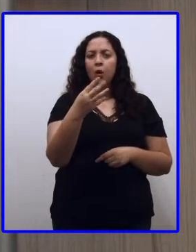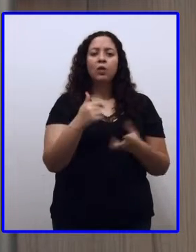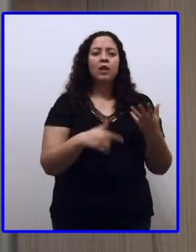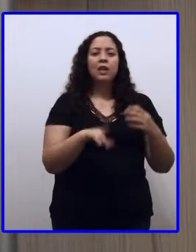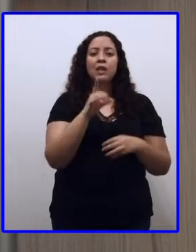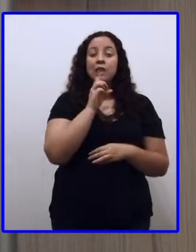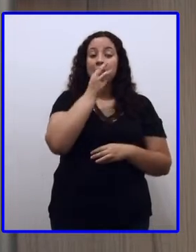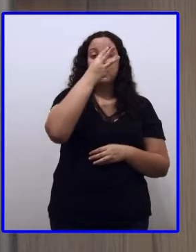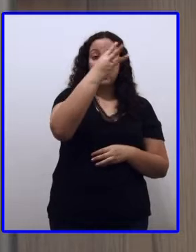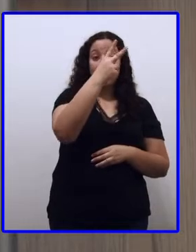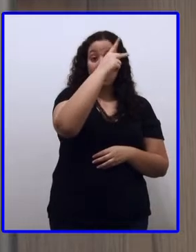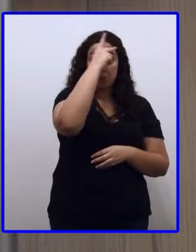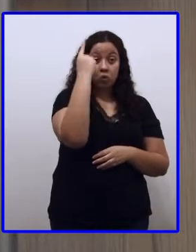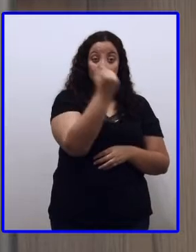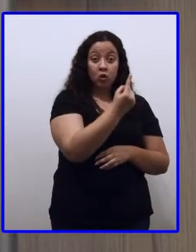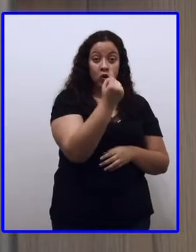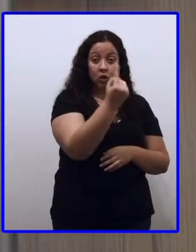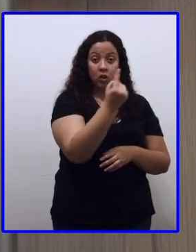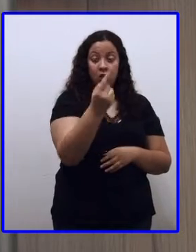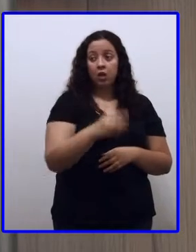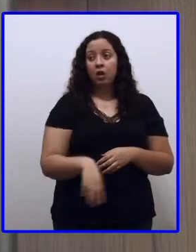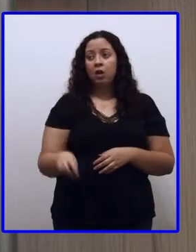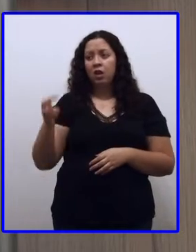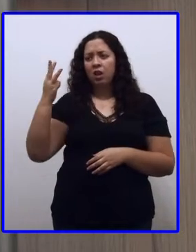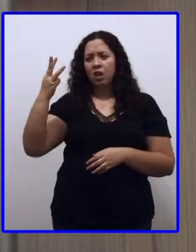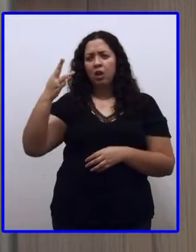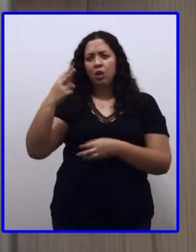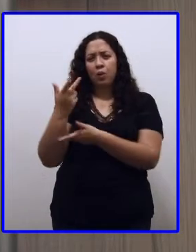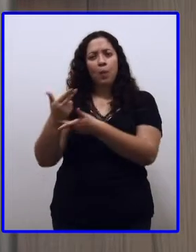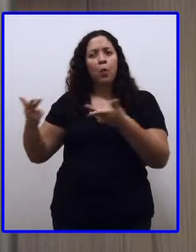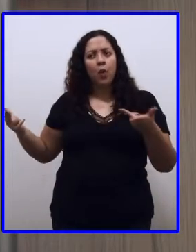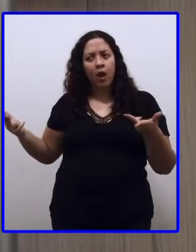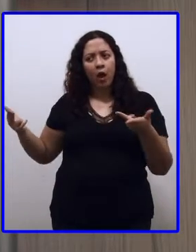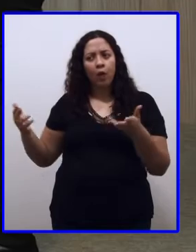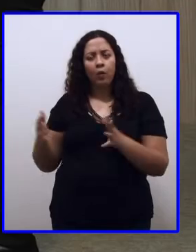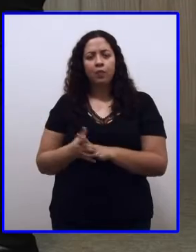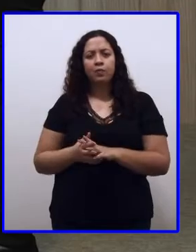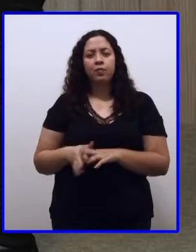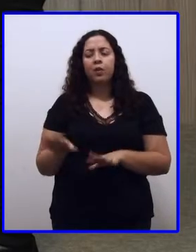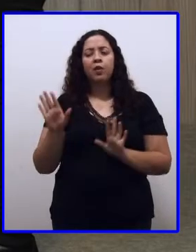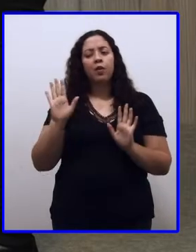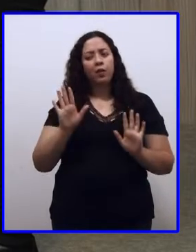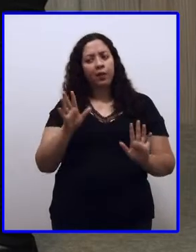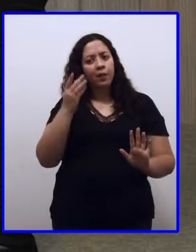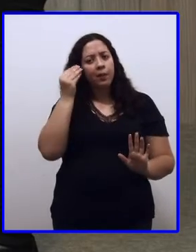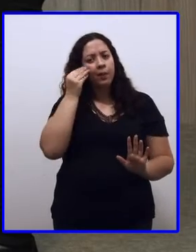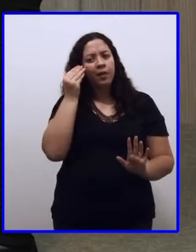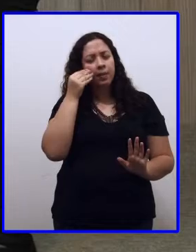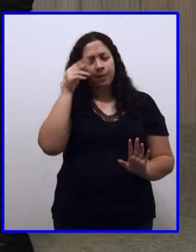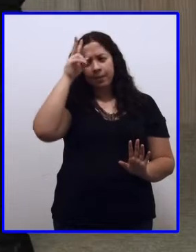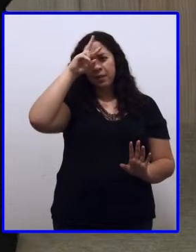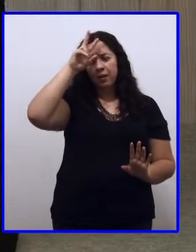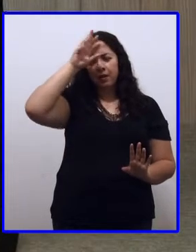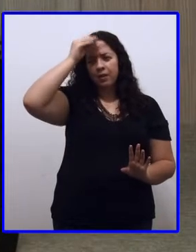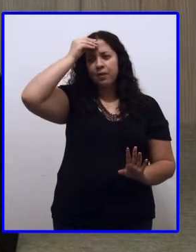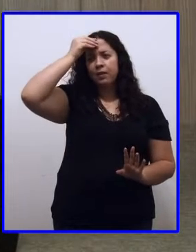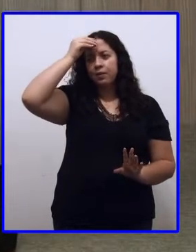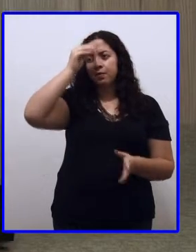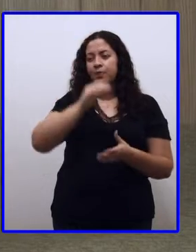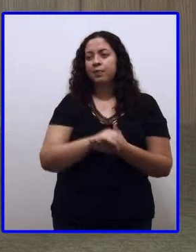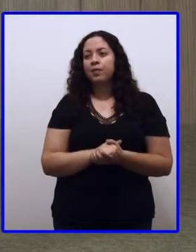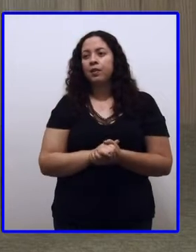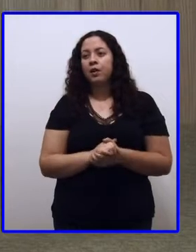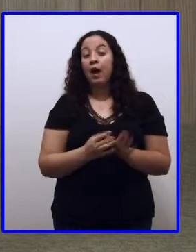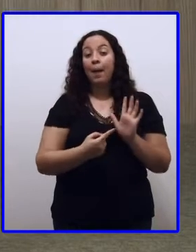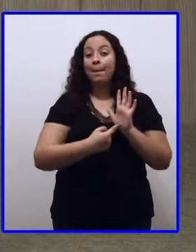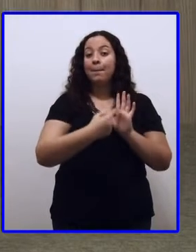singular e três no plural. Pro Camila, vamos lá, então, ver se você sabe. Isso, vamos. Vamos aqui